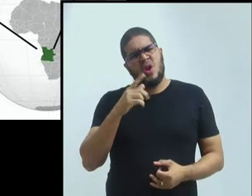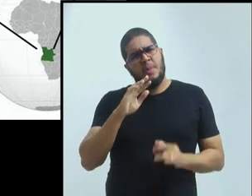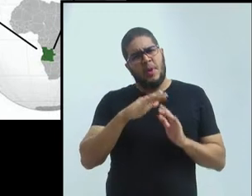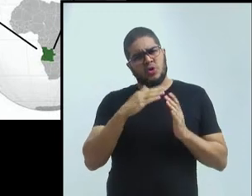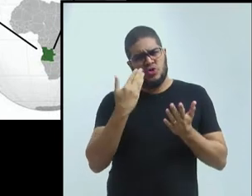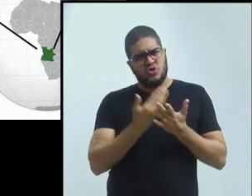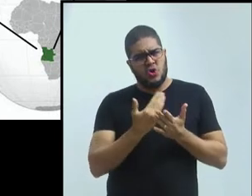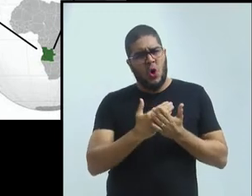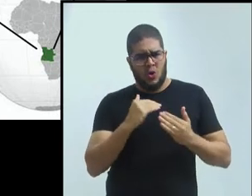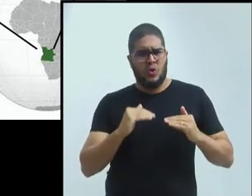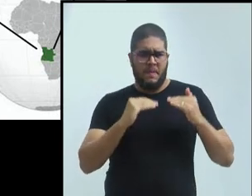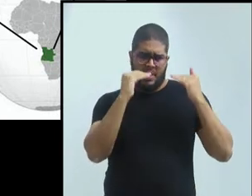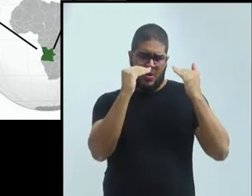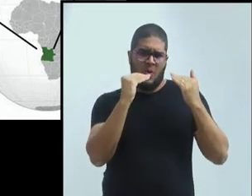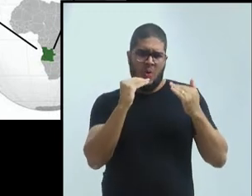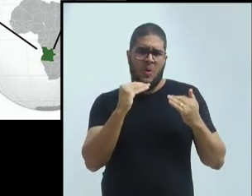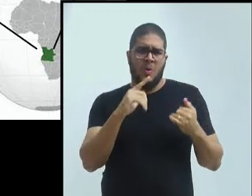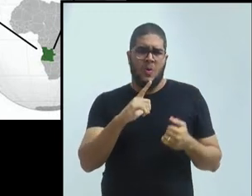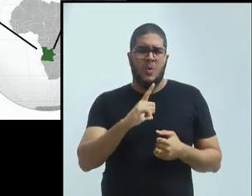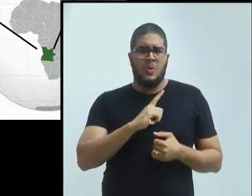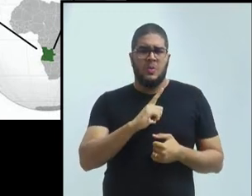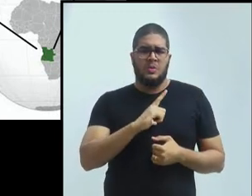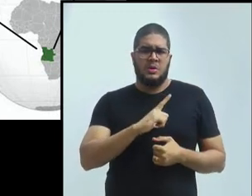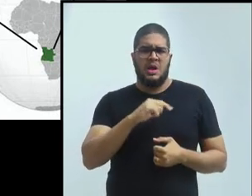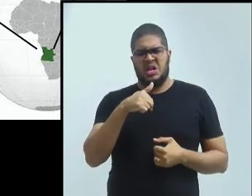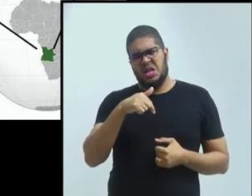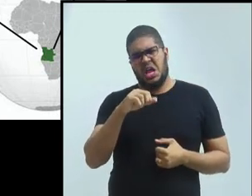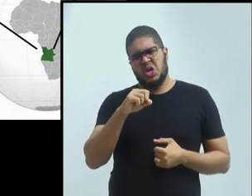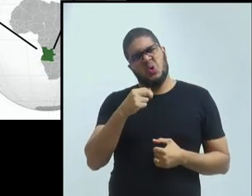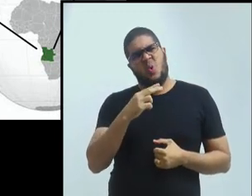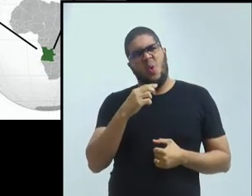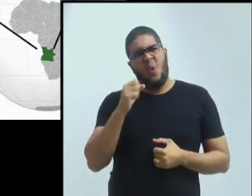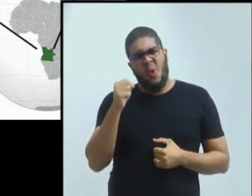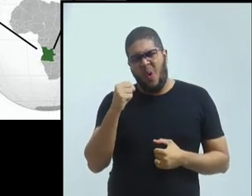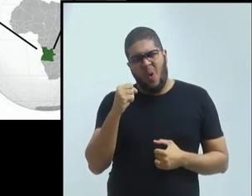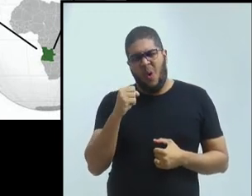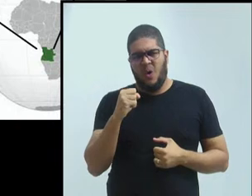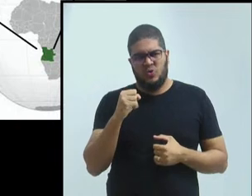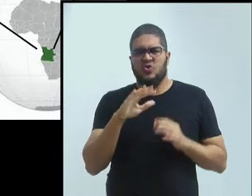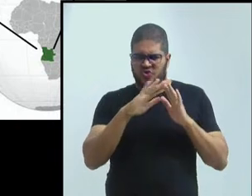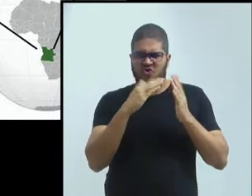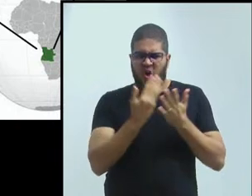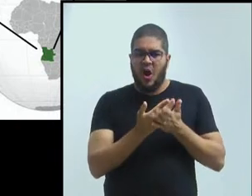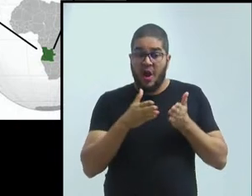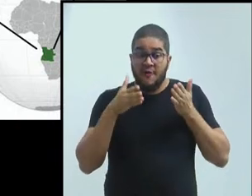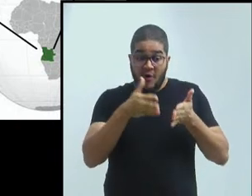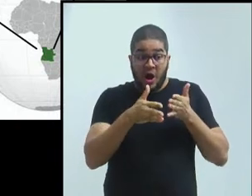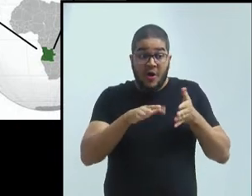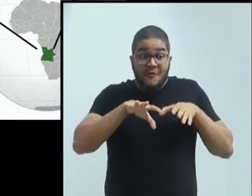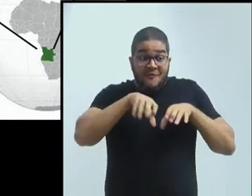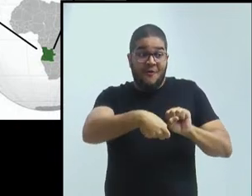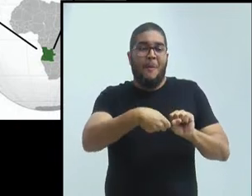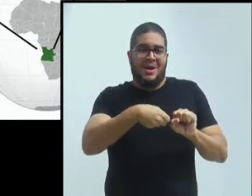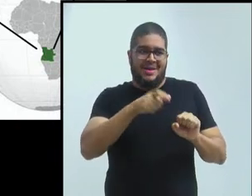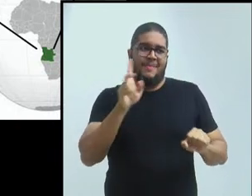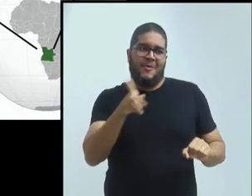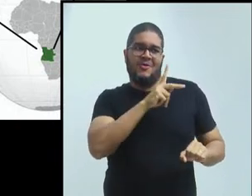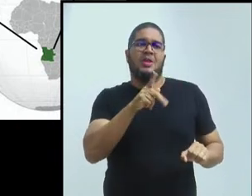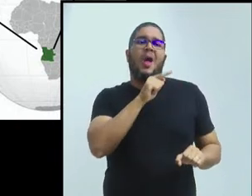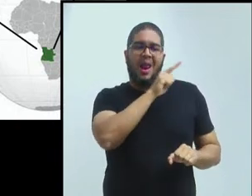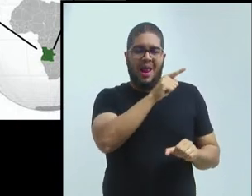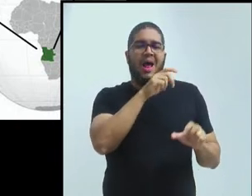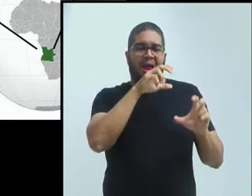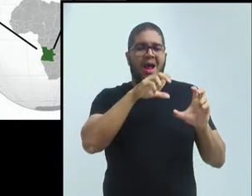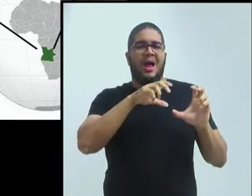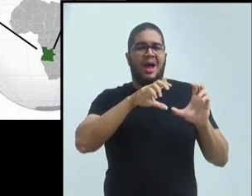em Angola que são responsáveis pela formação de professores em todas as áreas. Eu não sei se isso mudou de lá para cá, mas,